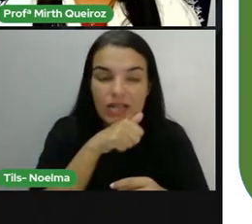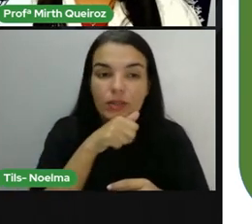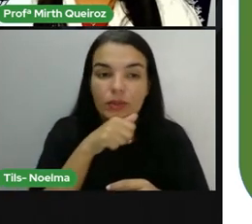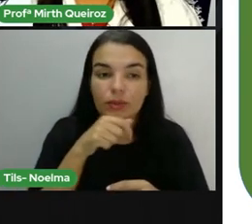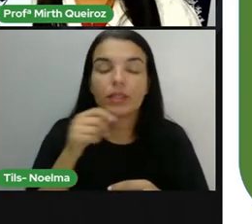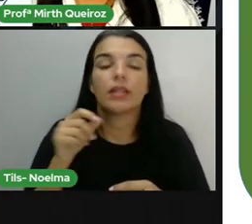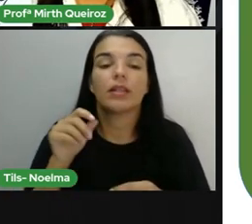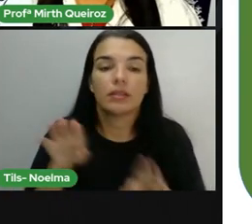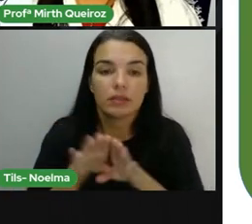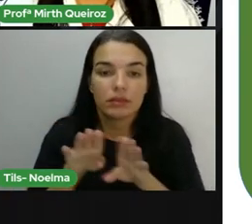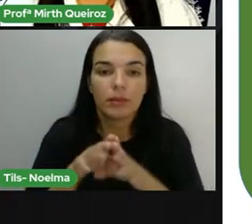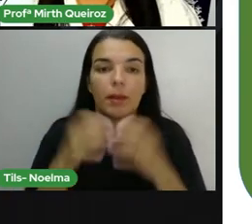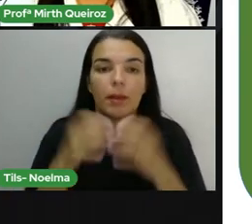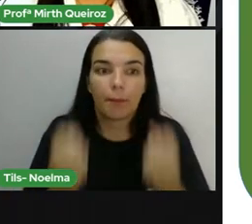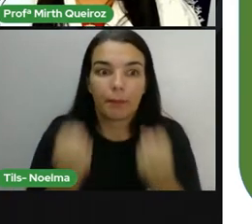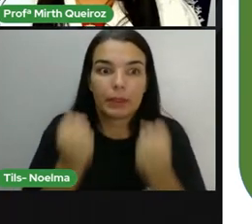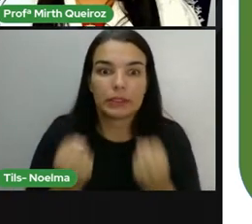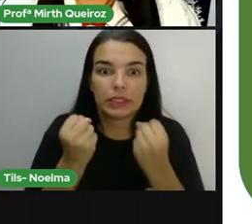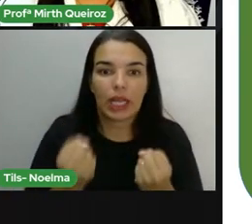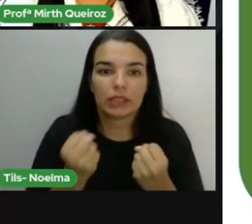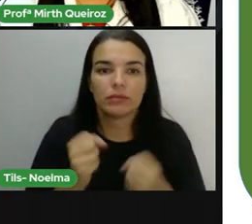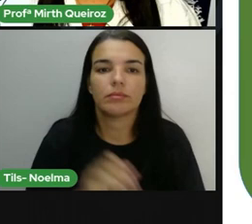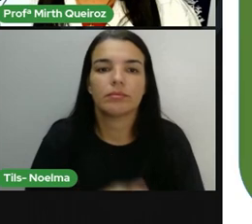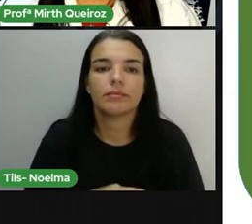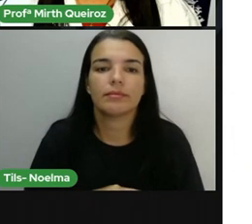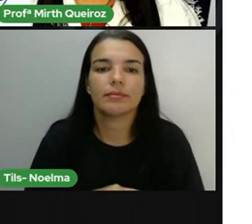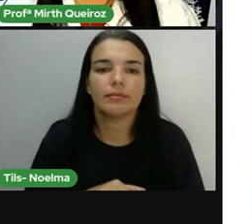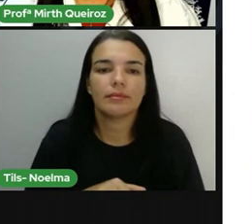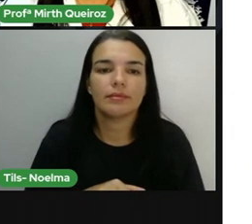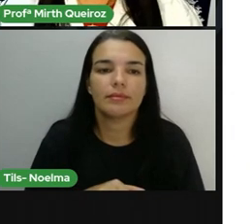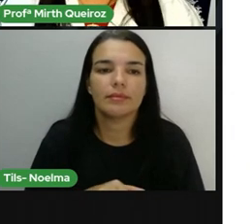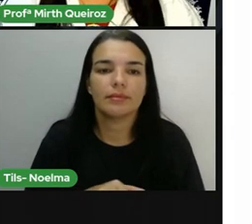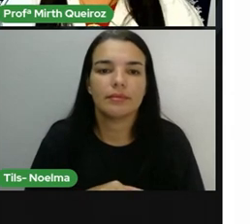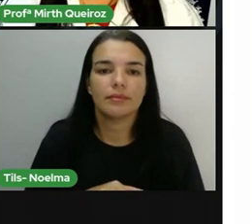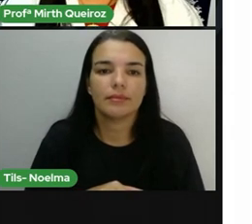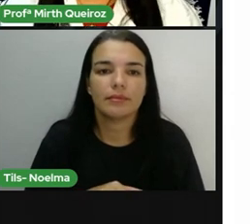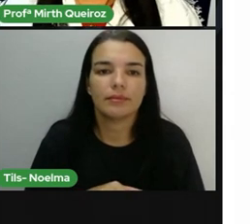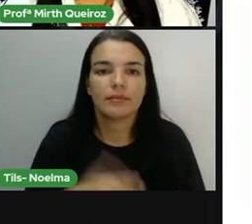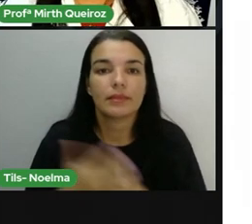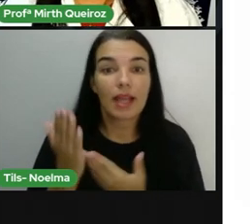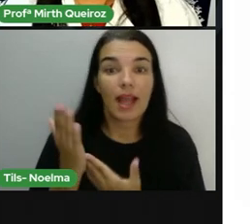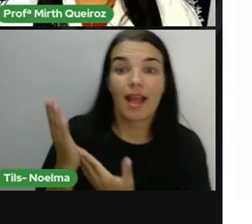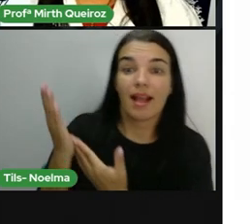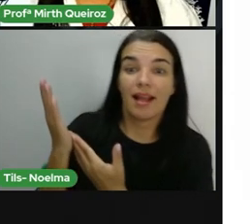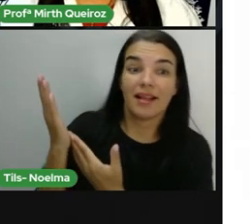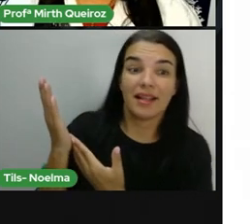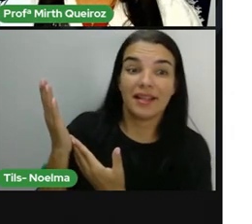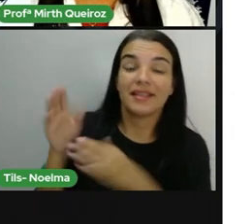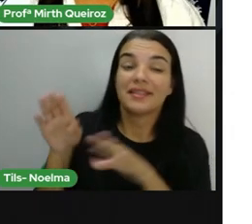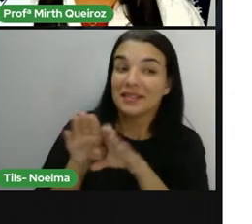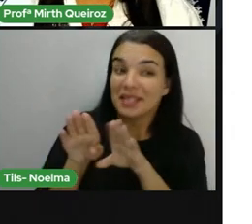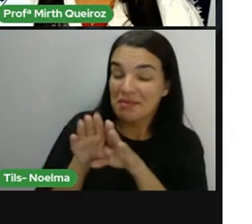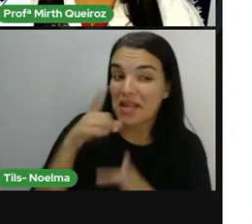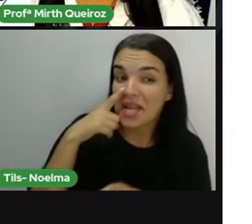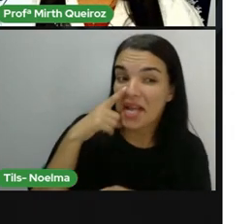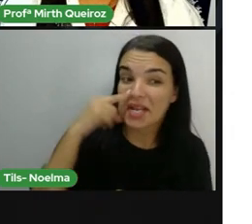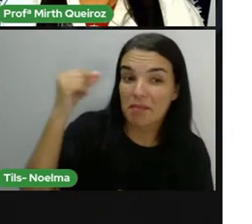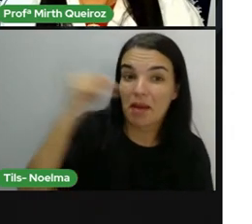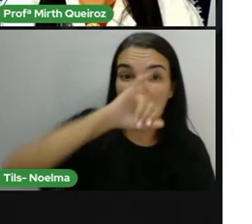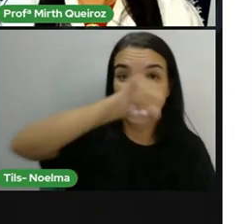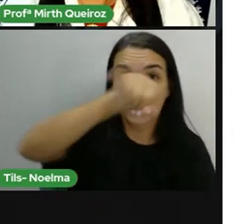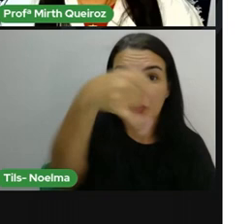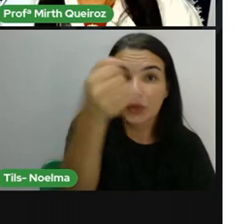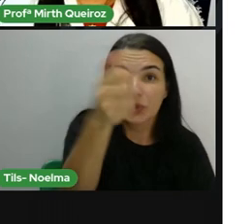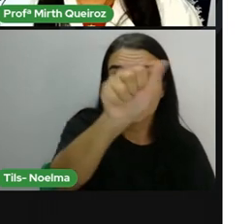anos. Essa é a sussuarana. A jacuatirica também é um animal que faz